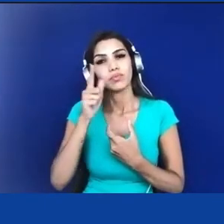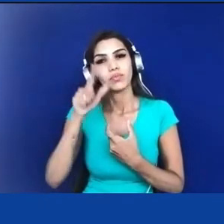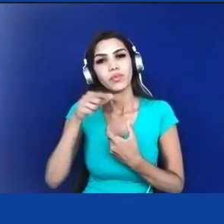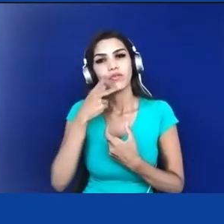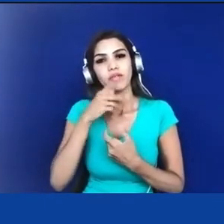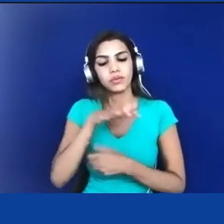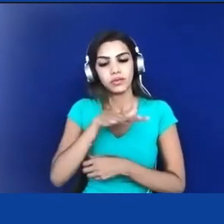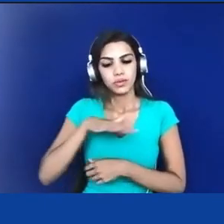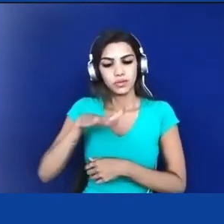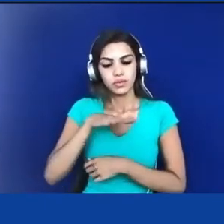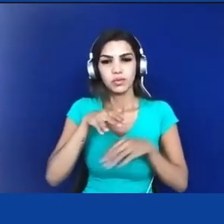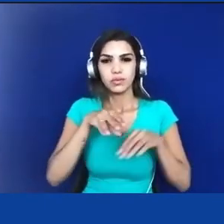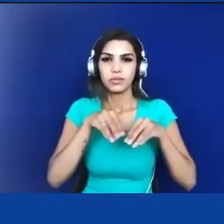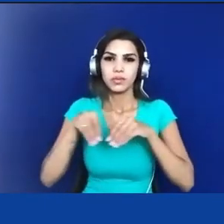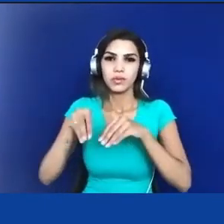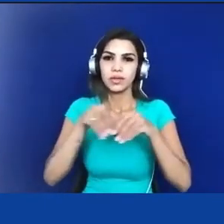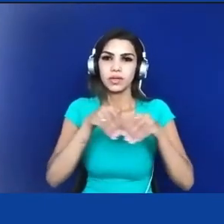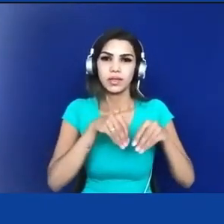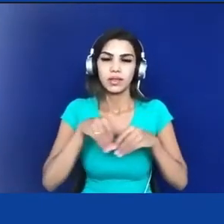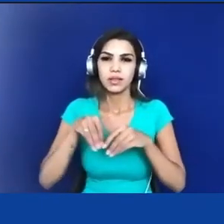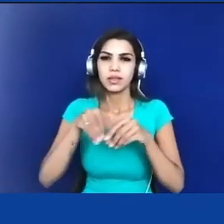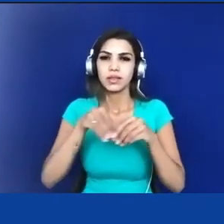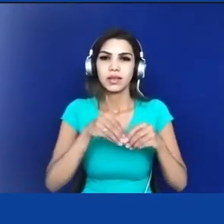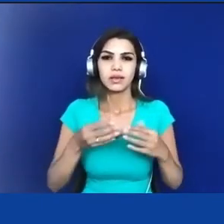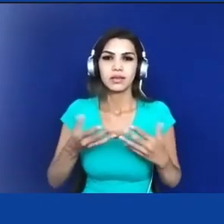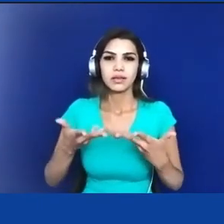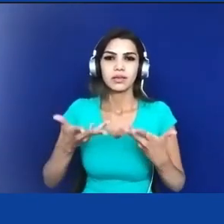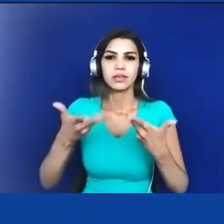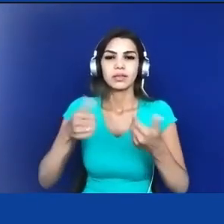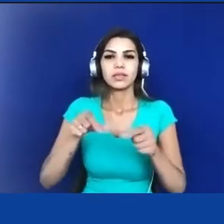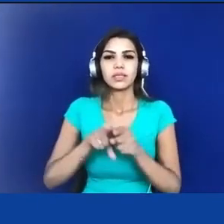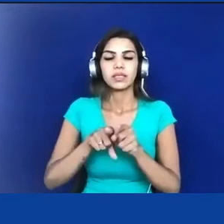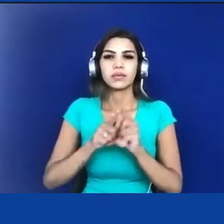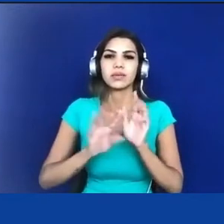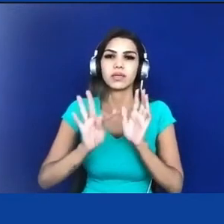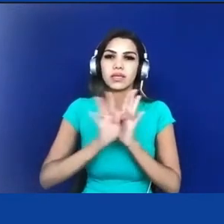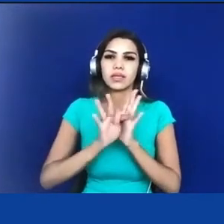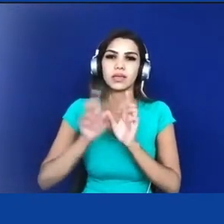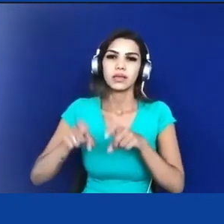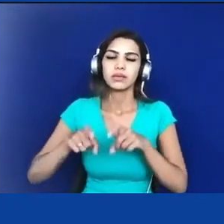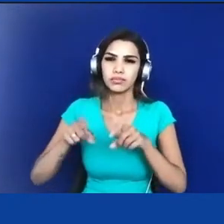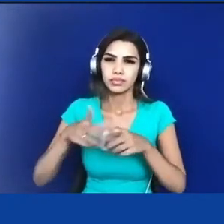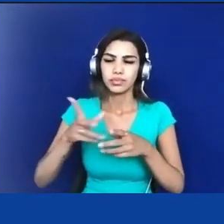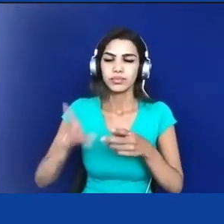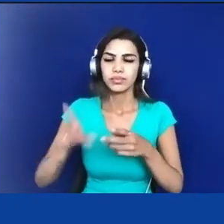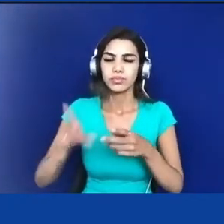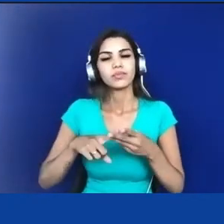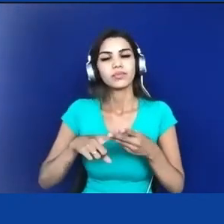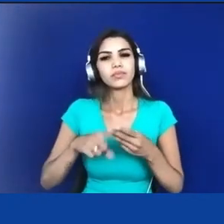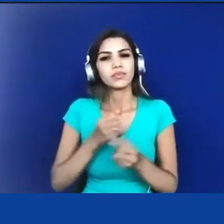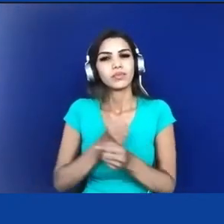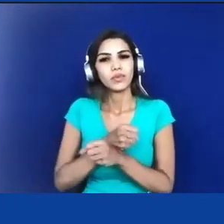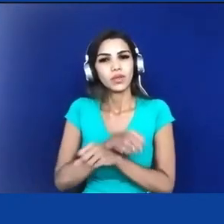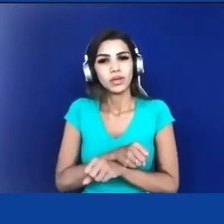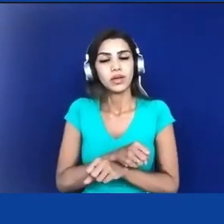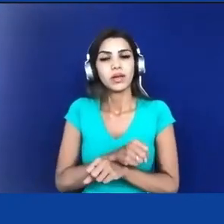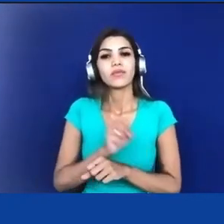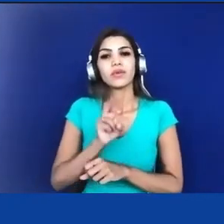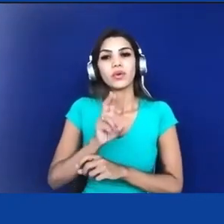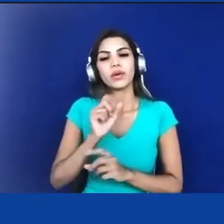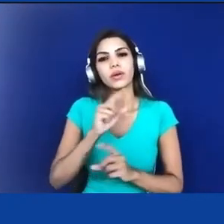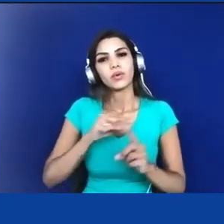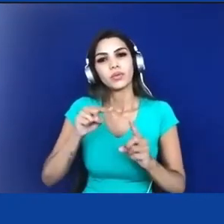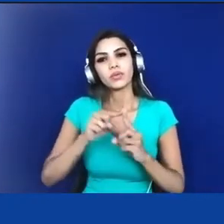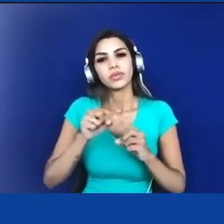das técnicas rudimentares, do braço escravo e da mentalidade que a terra era para gastar e não para proteger